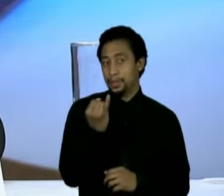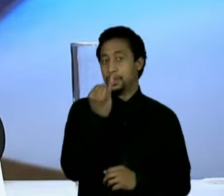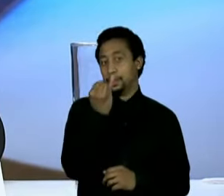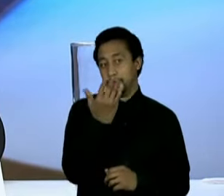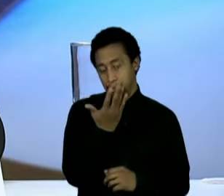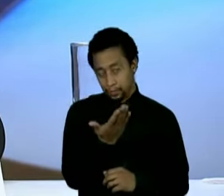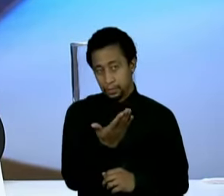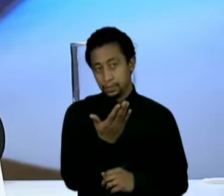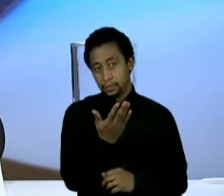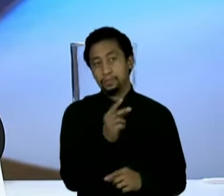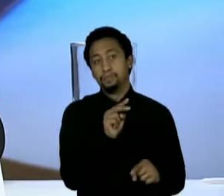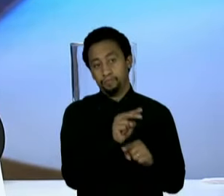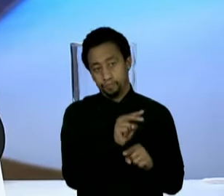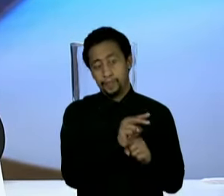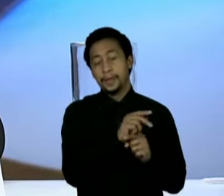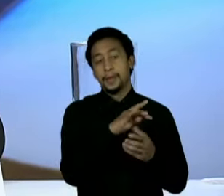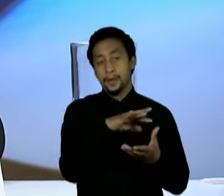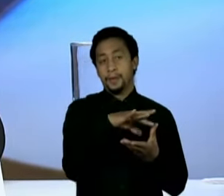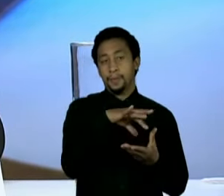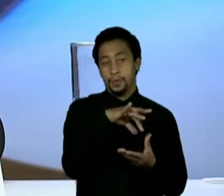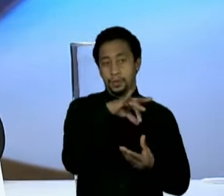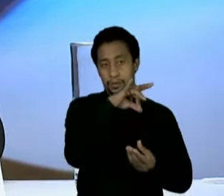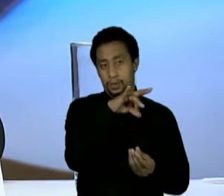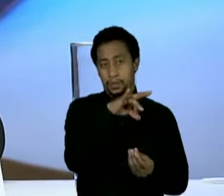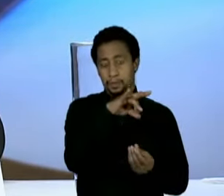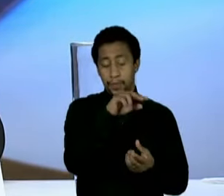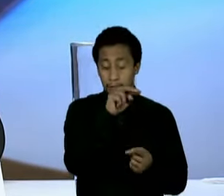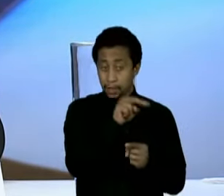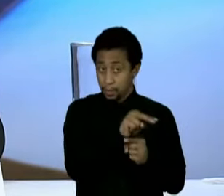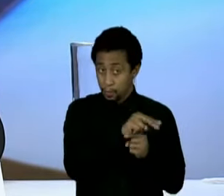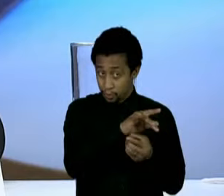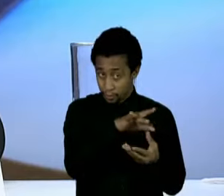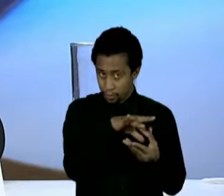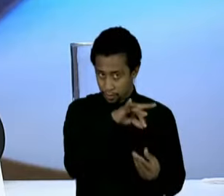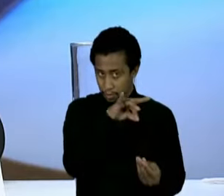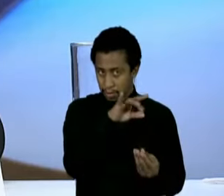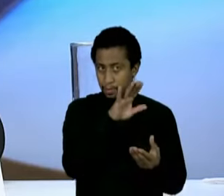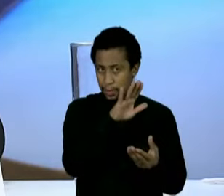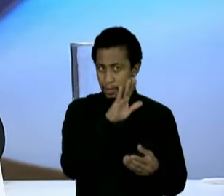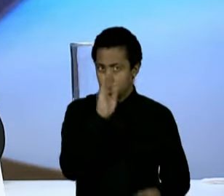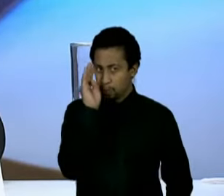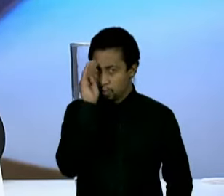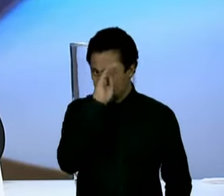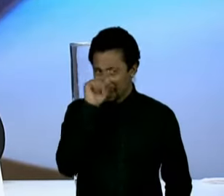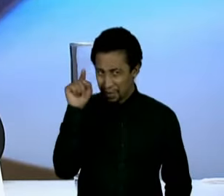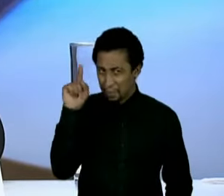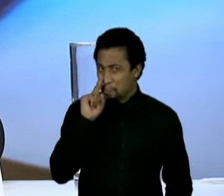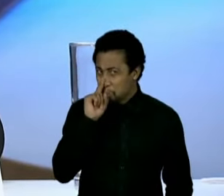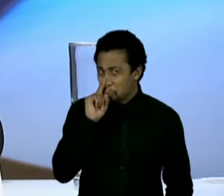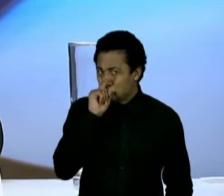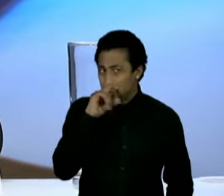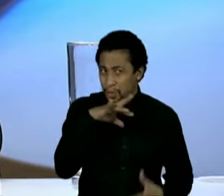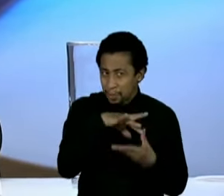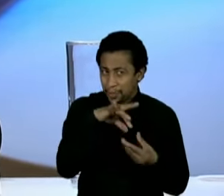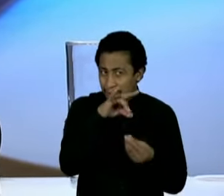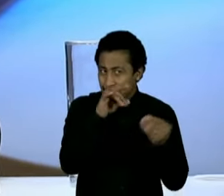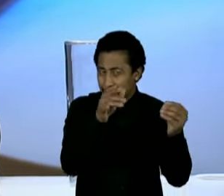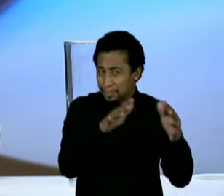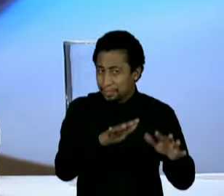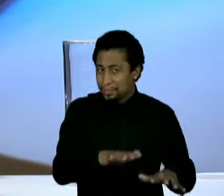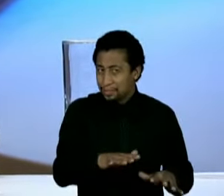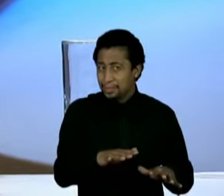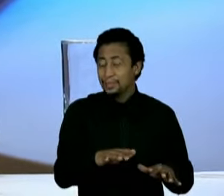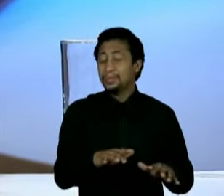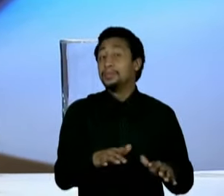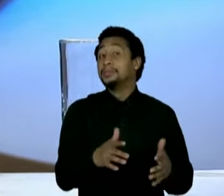o rito democrático. O senhor acha que o rito democrático corre risco com o Bolsonaro, como diversas pessoas da sua